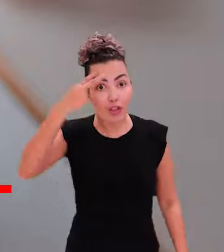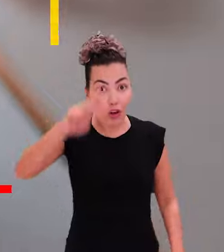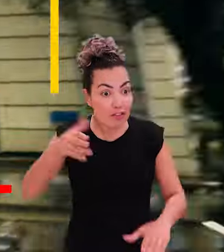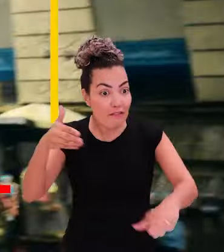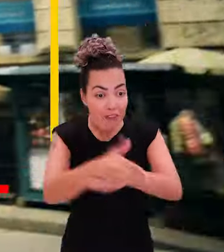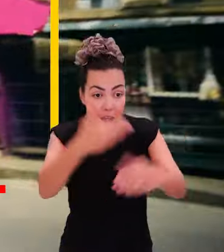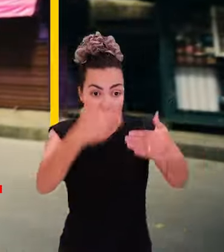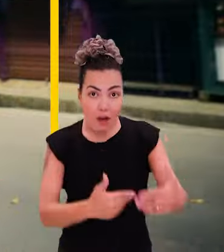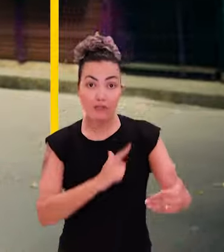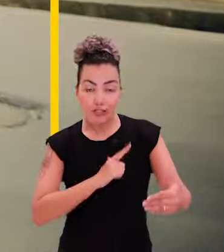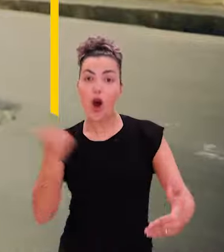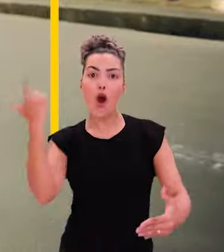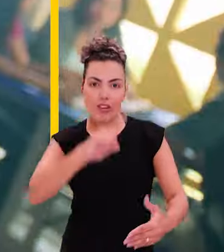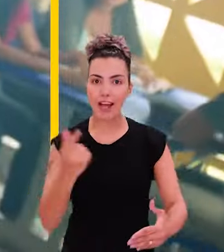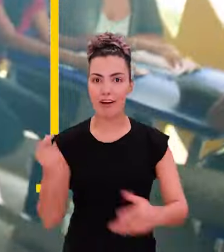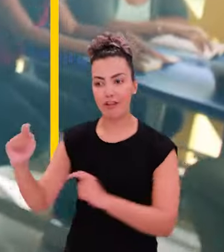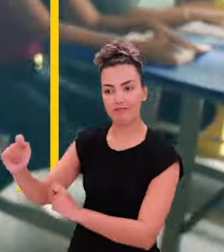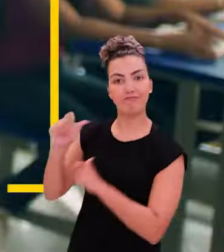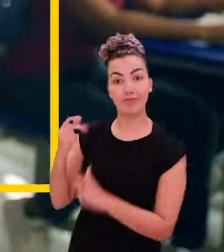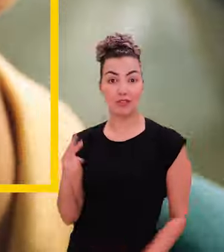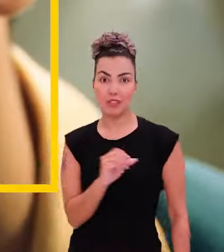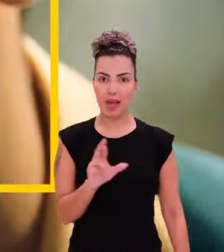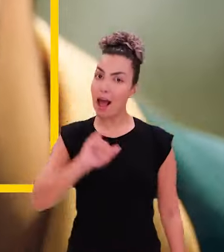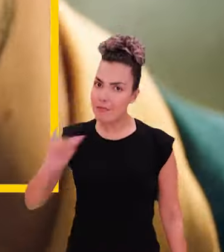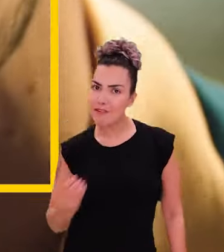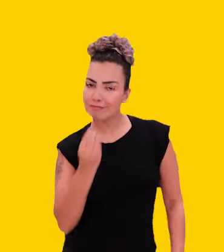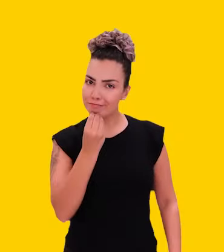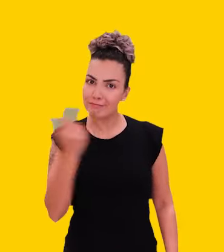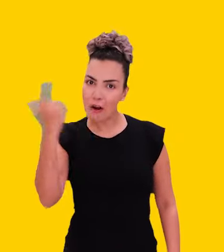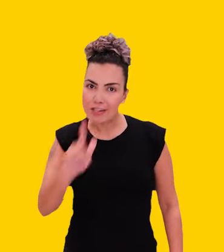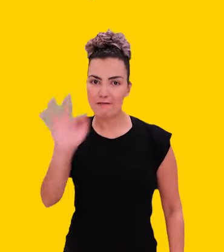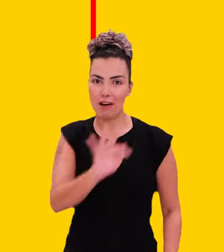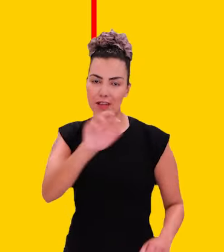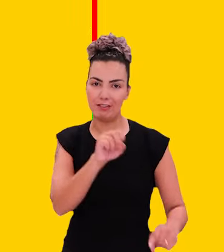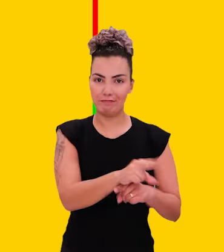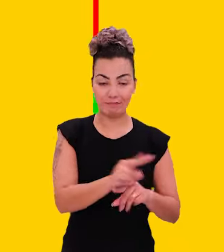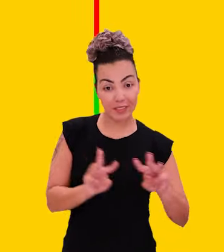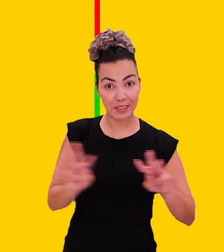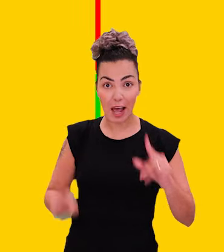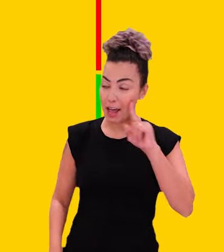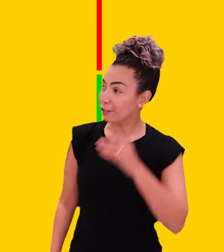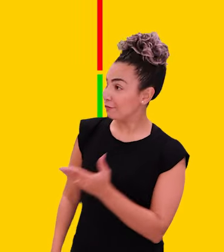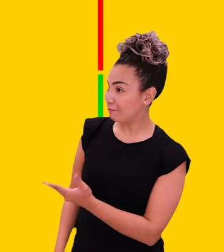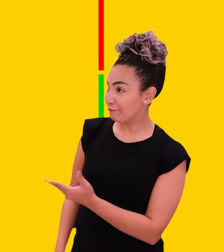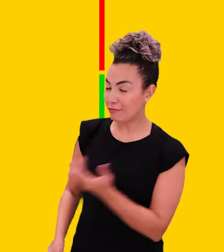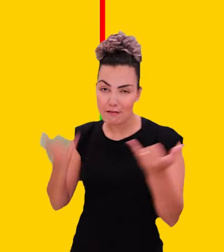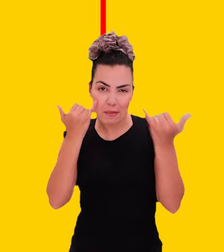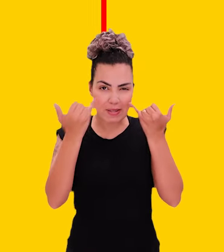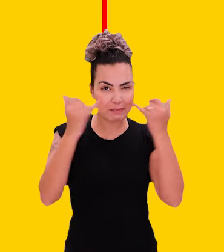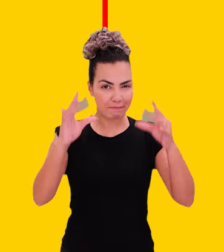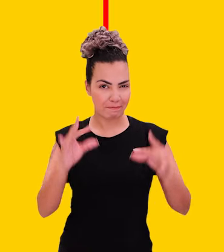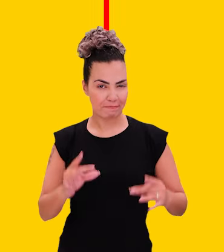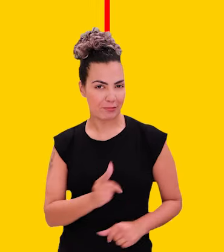um incentivo financeiro de 200 reais. É a sua chance de ingressar no Ensino Superior. Taiba mais em enem.inep.gov